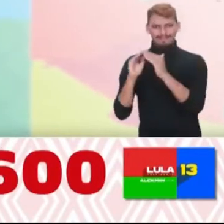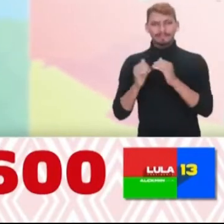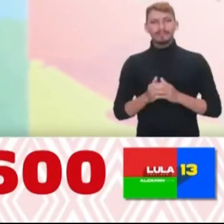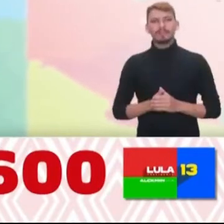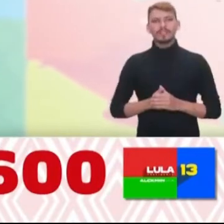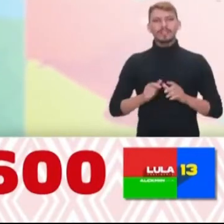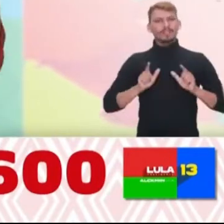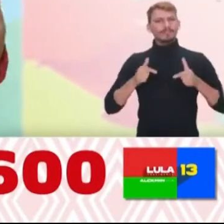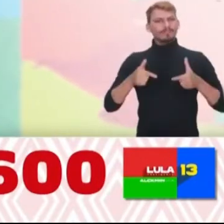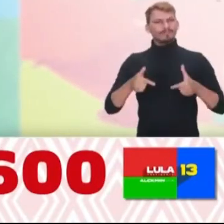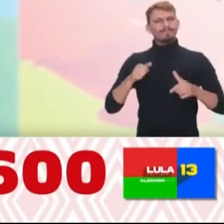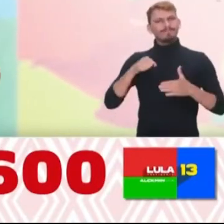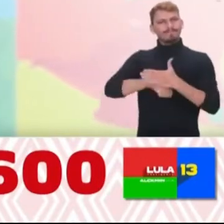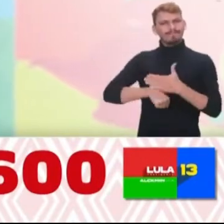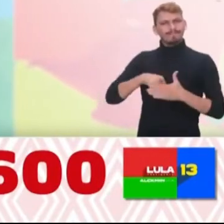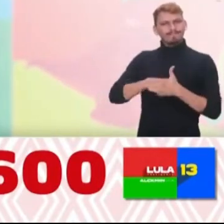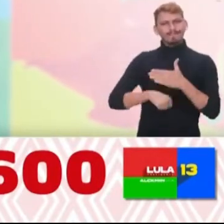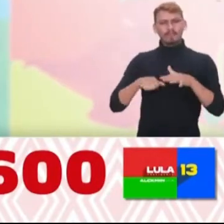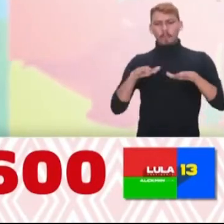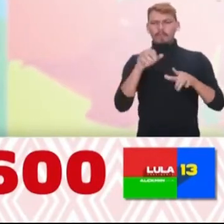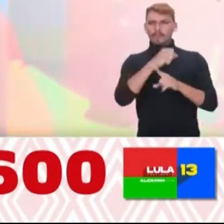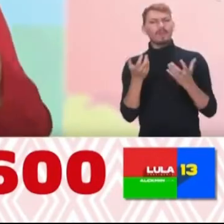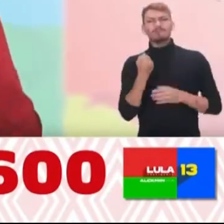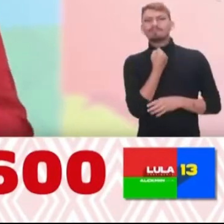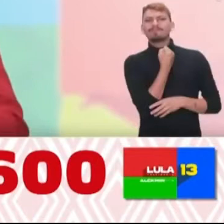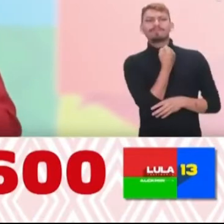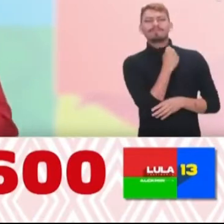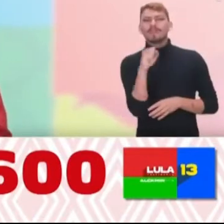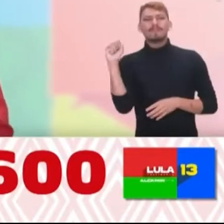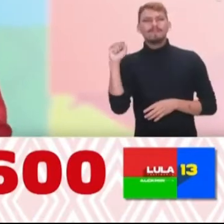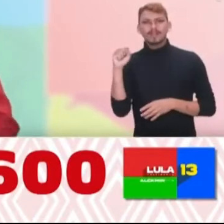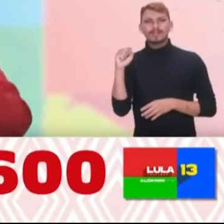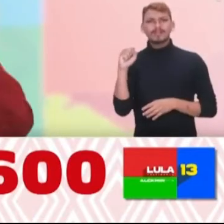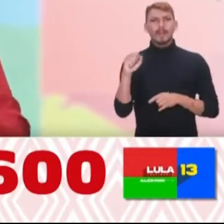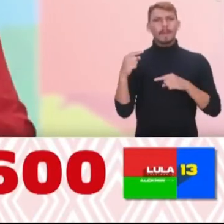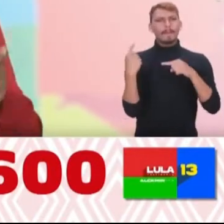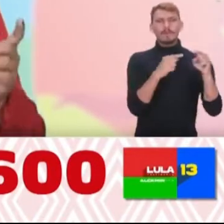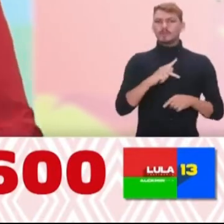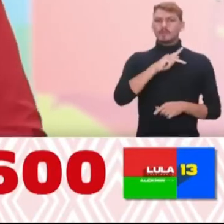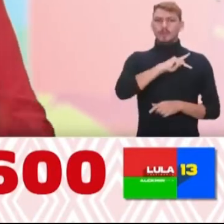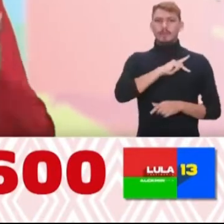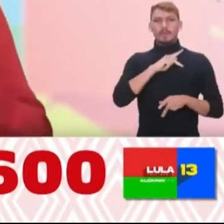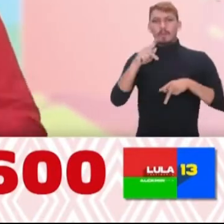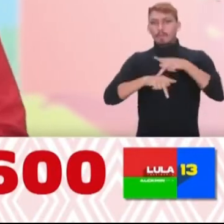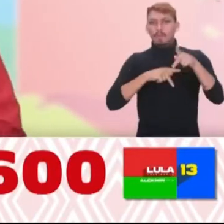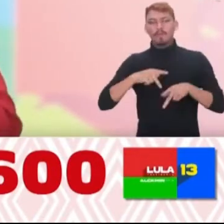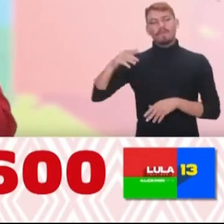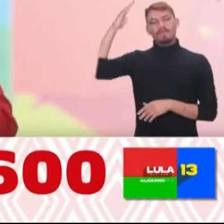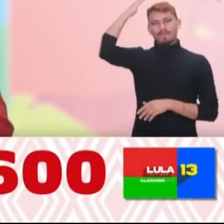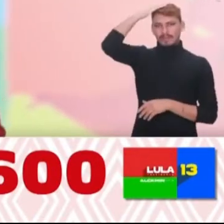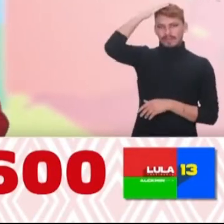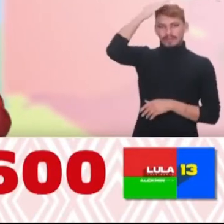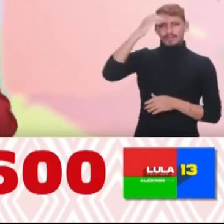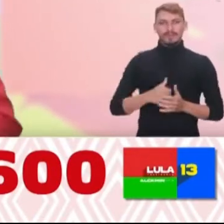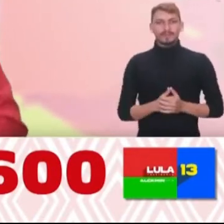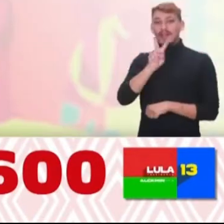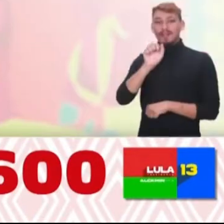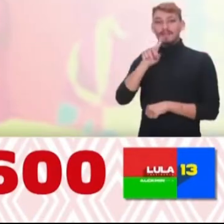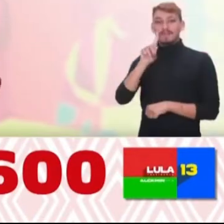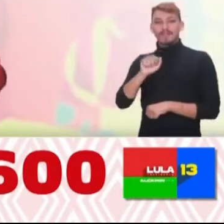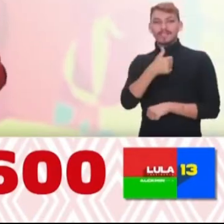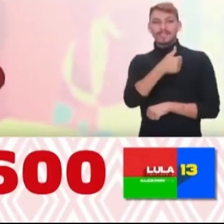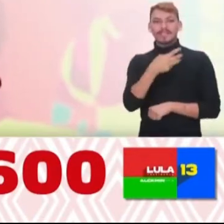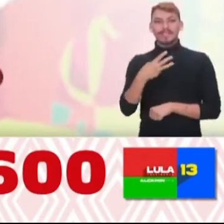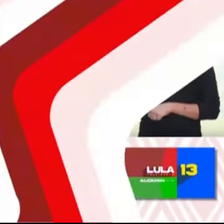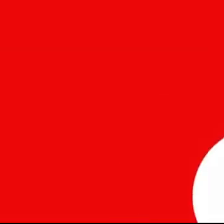periferia, ativista dos movimentos sociais. Vou defender políticas públicas para o povo do estado do Pará.